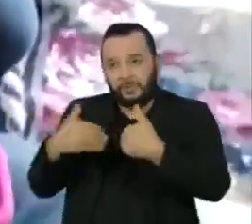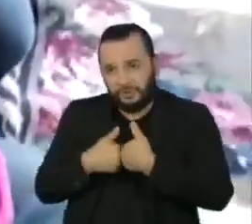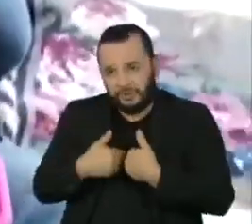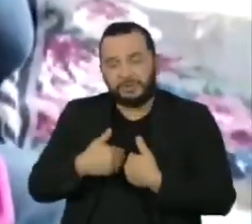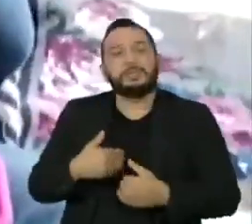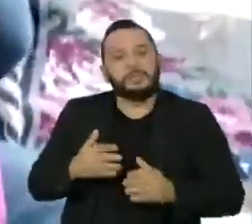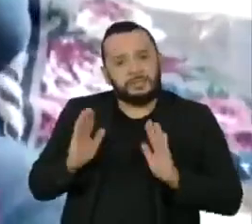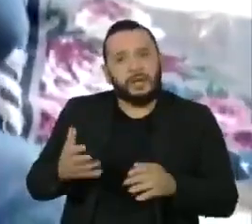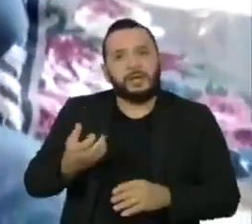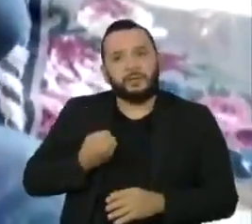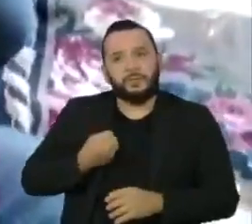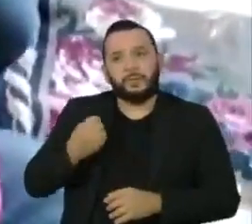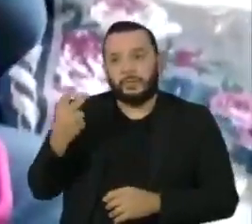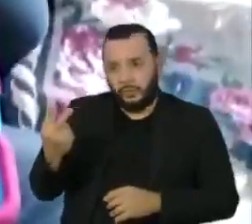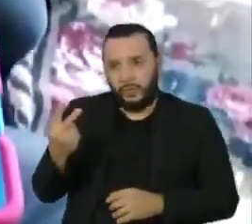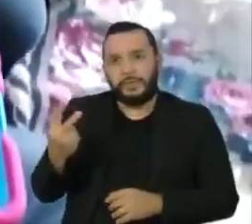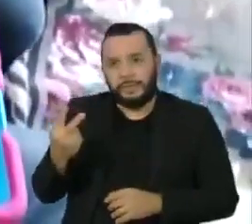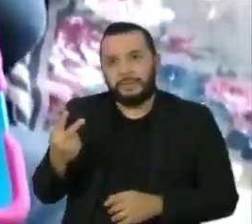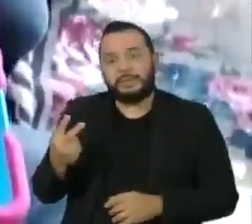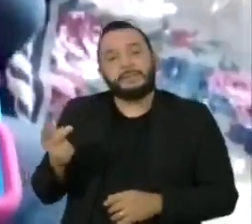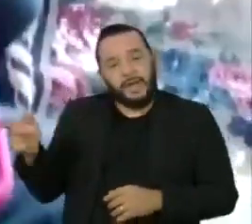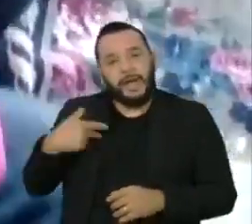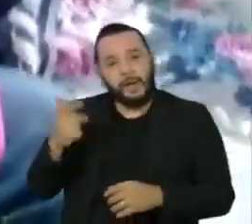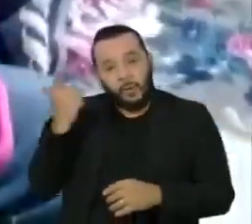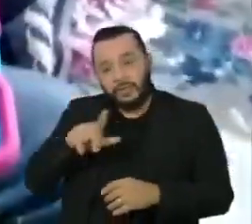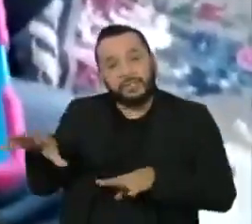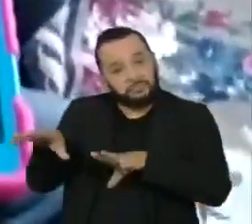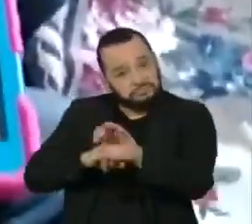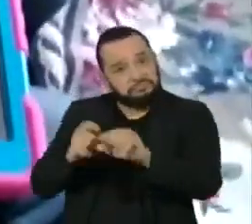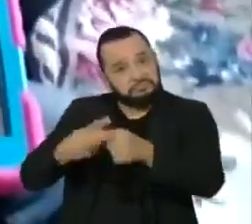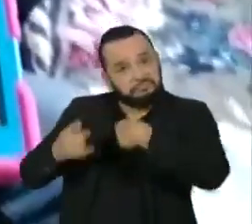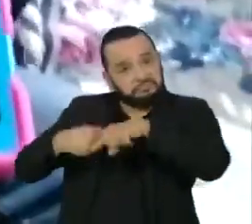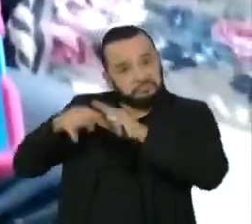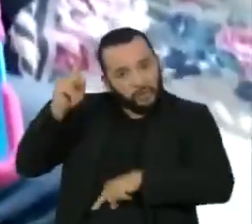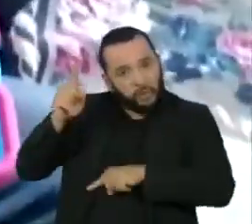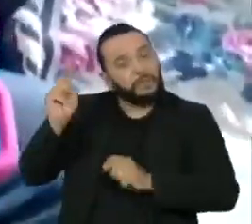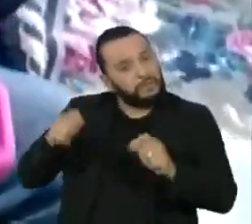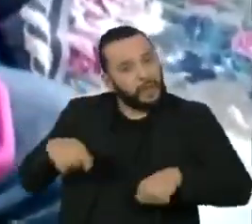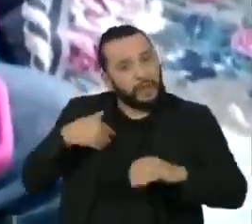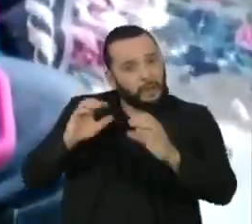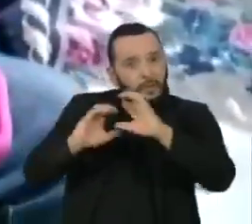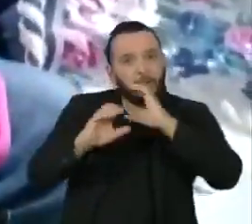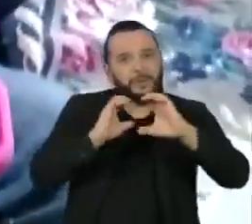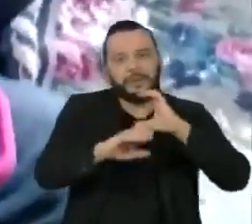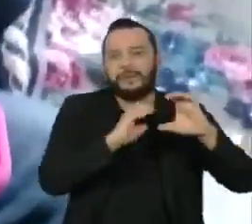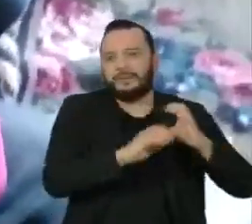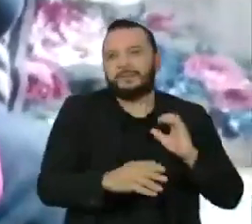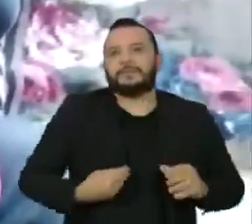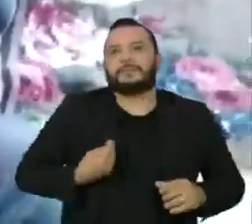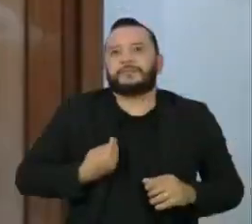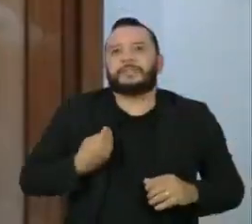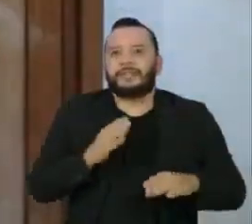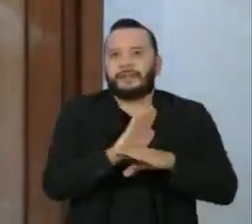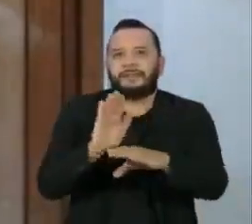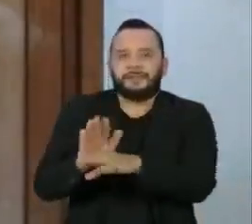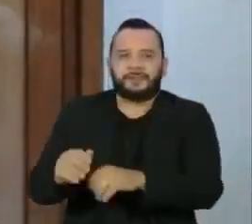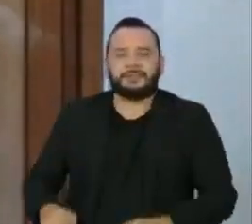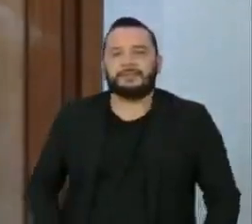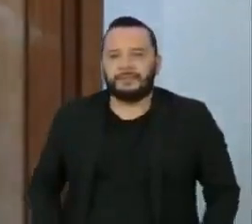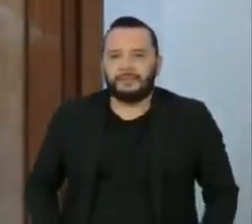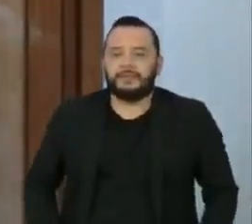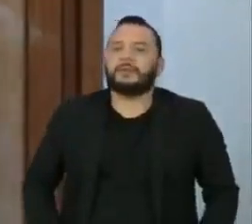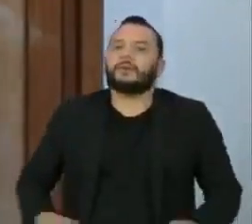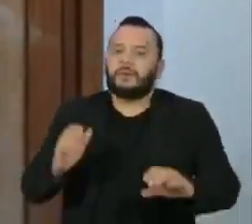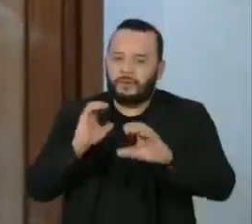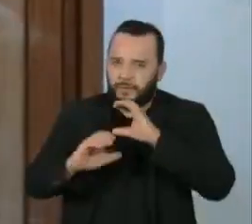nível 2 de suporte, é prova de que a comunicação, seja qual for, transforma vidas. Comunicação